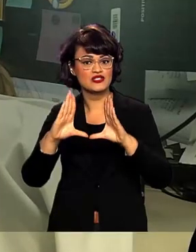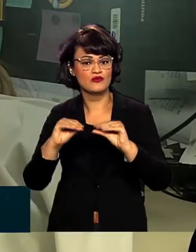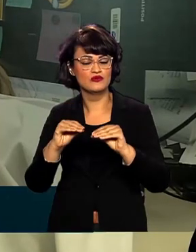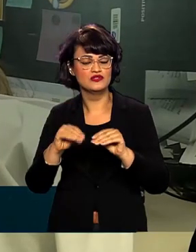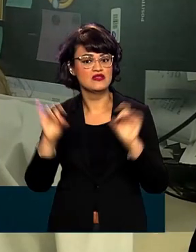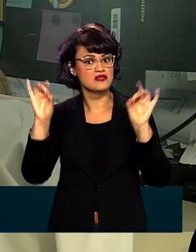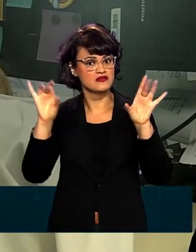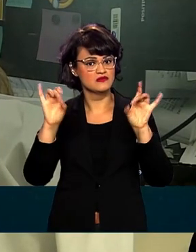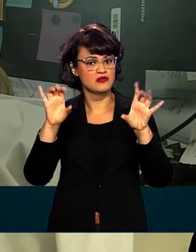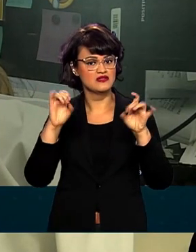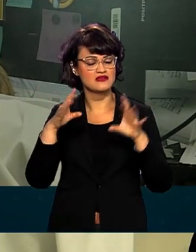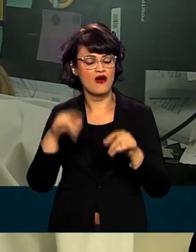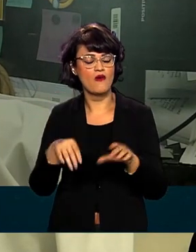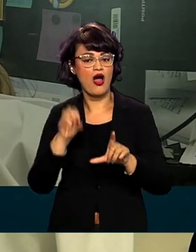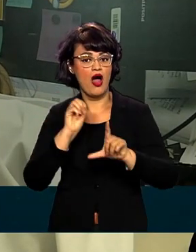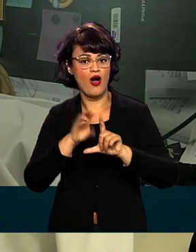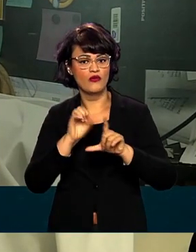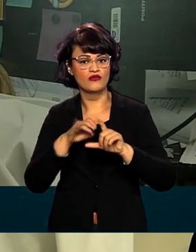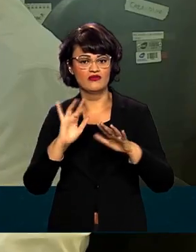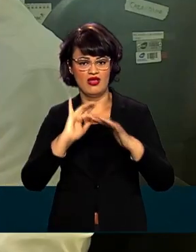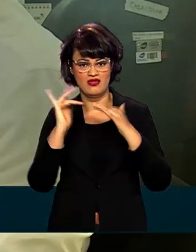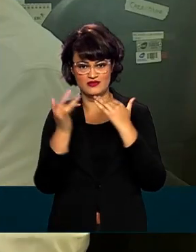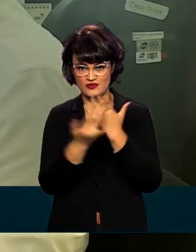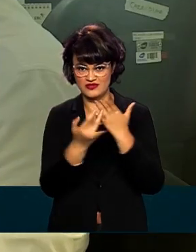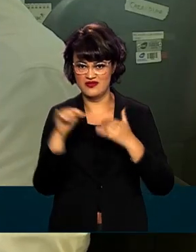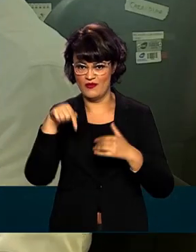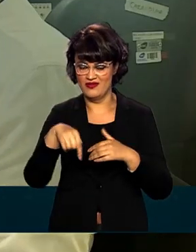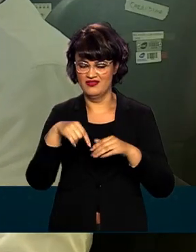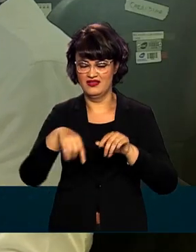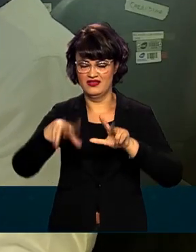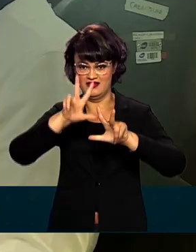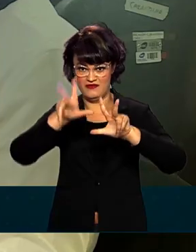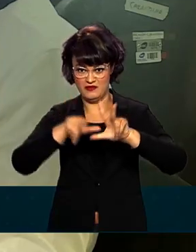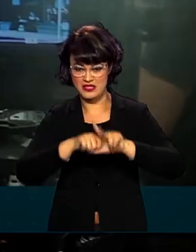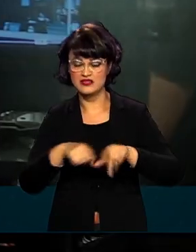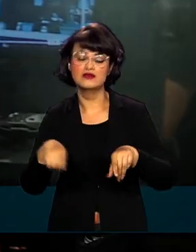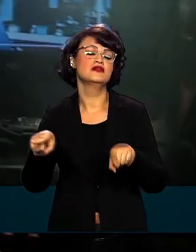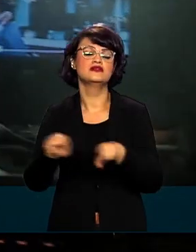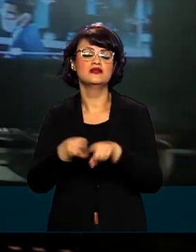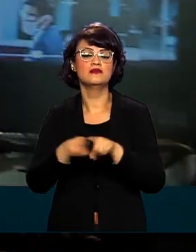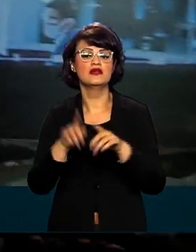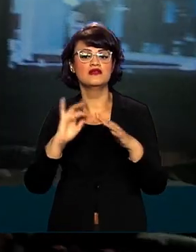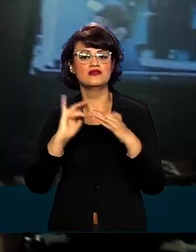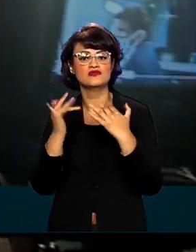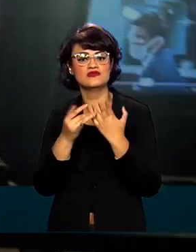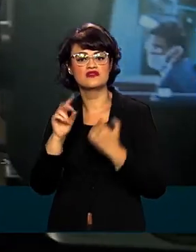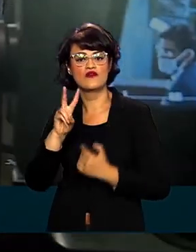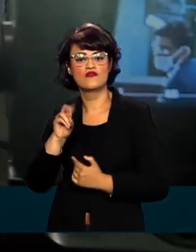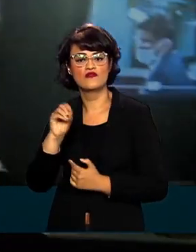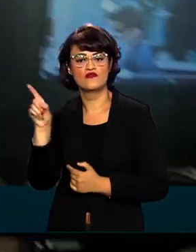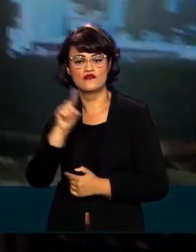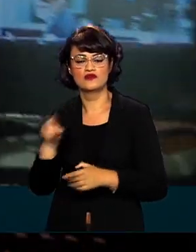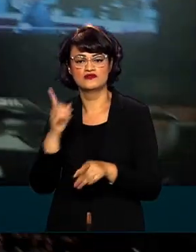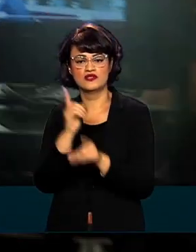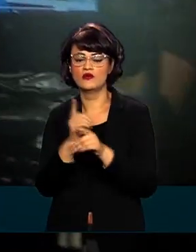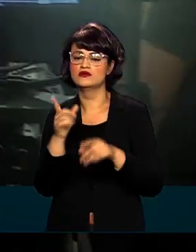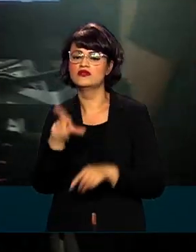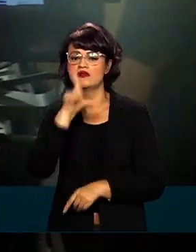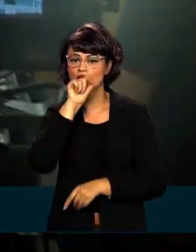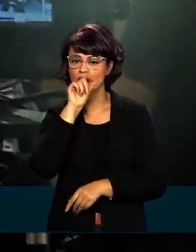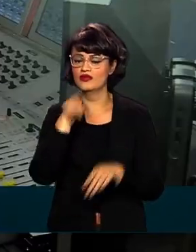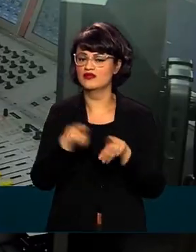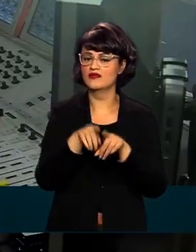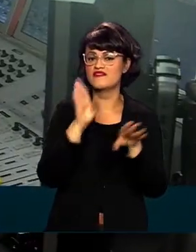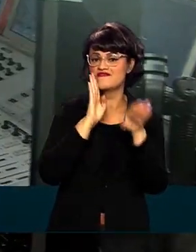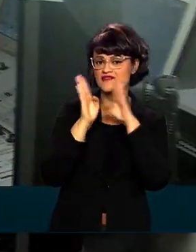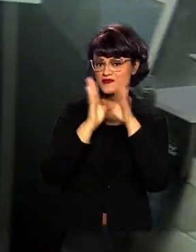especial, transmitida ao vivo pelas redes sociais da TV Brasil e também pelas redes da Voz no Twitter e no Facebook.